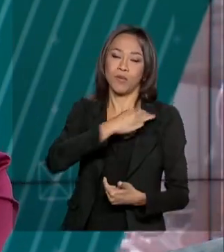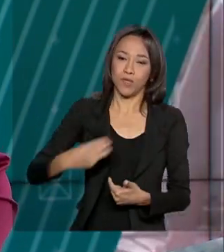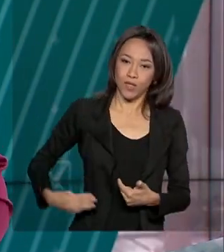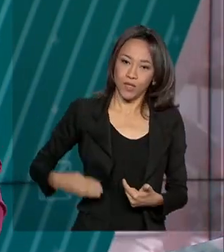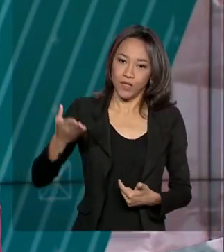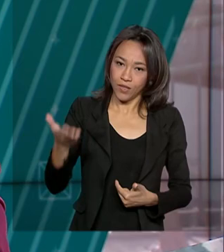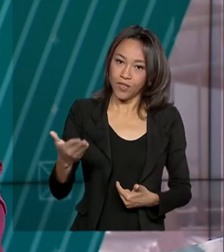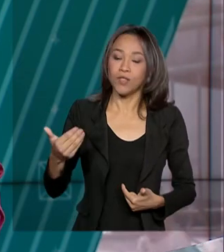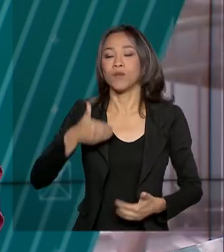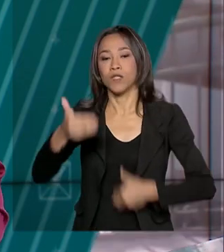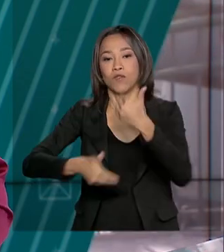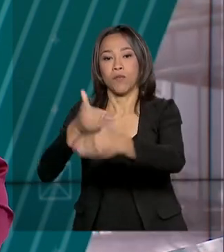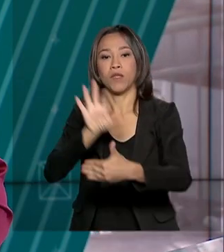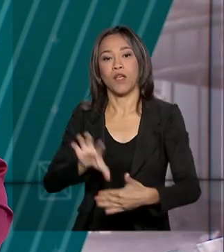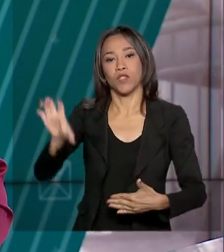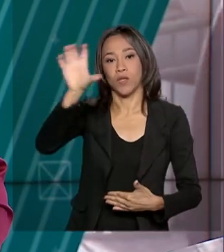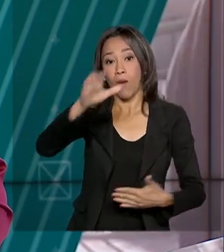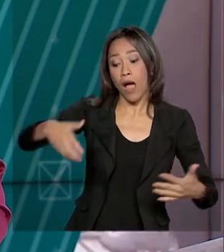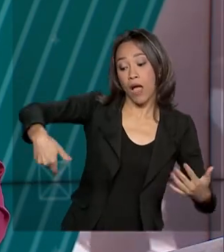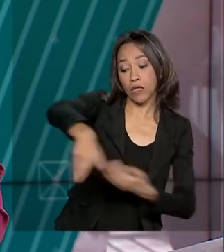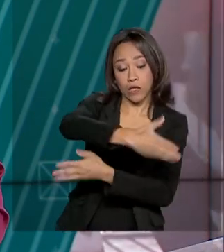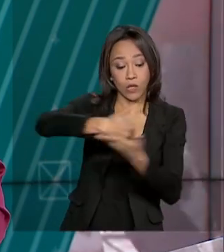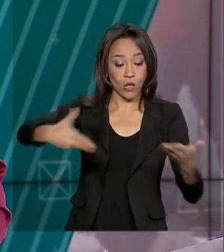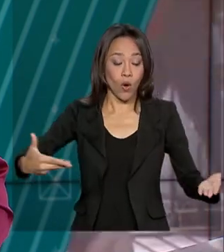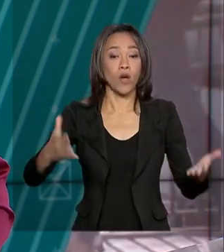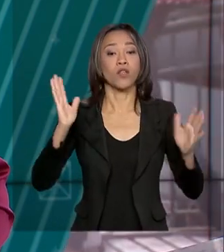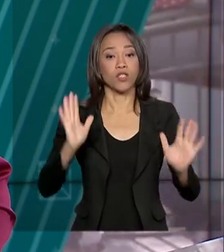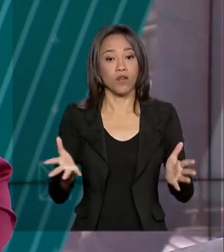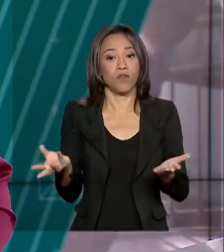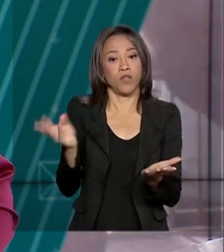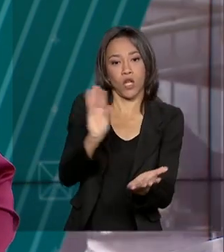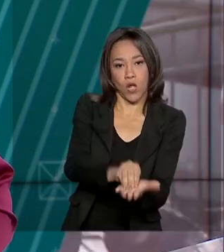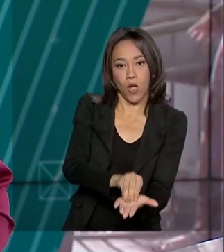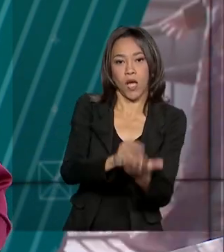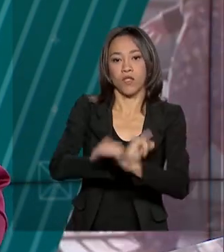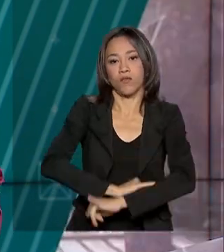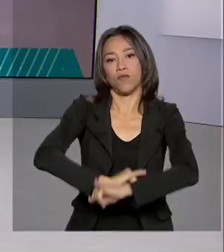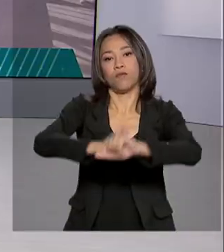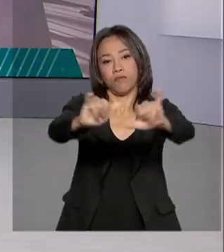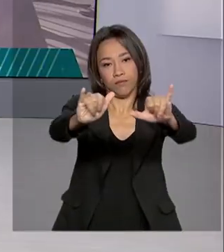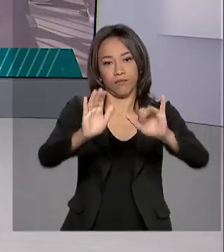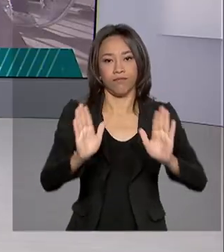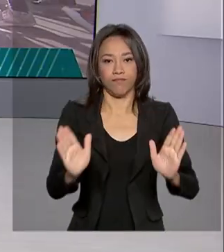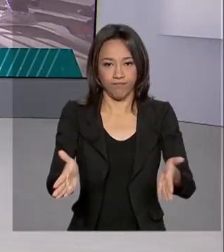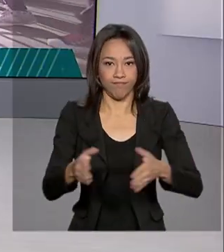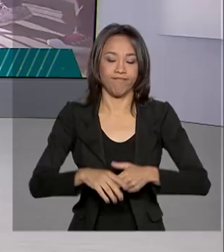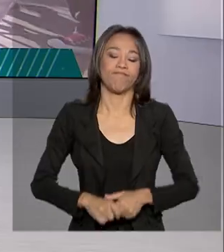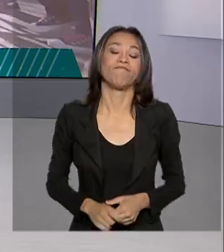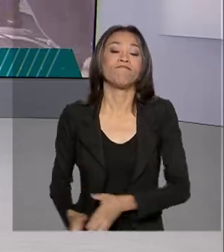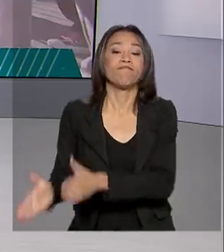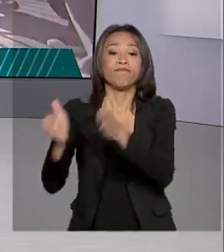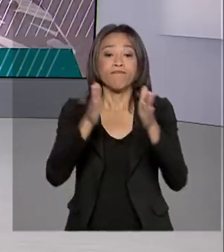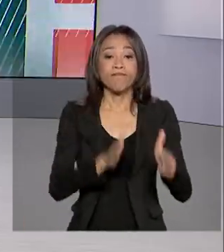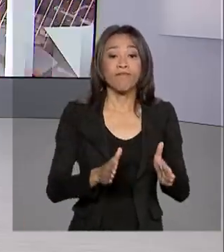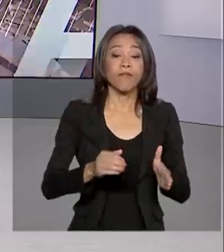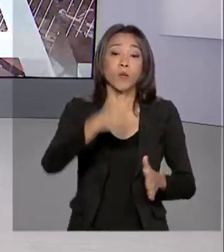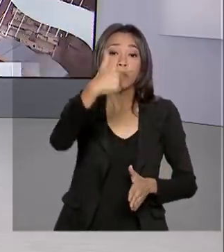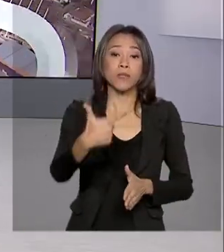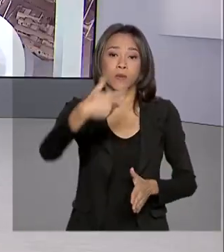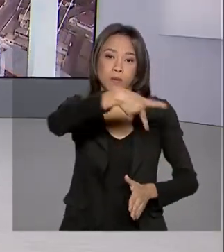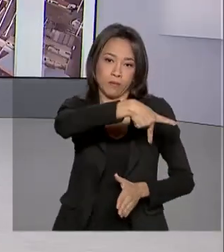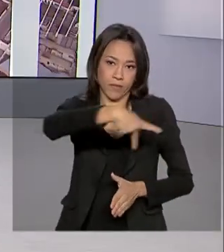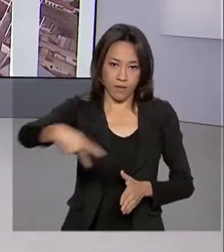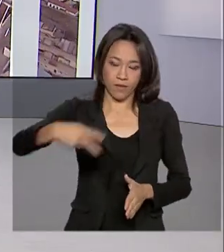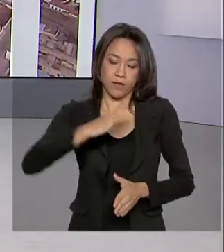Regional. A troca foi oficializada em edição extra do Diário Oficial da União. O vice-presidente Hamilton Mourão